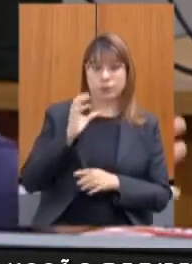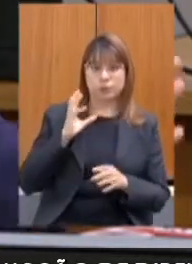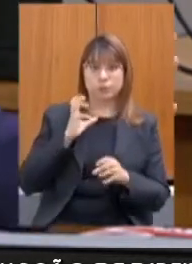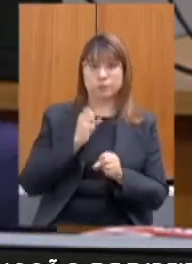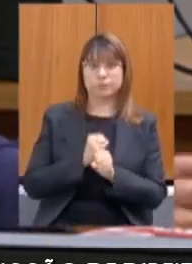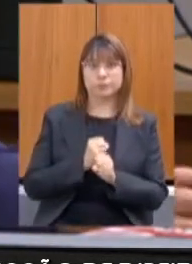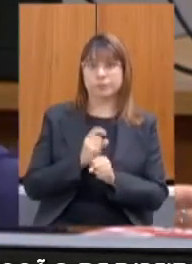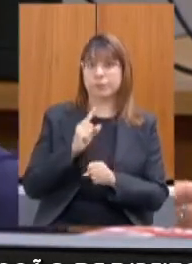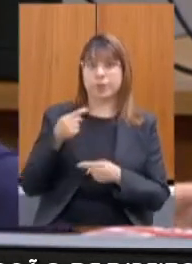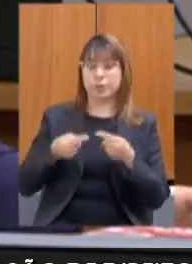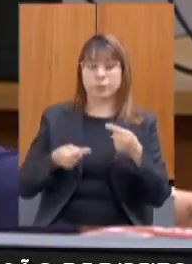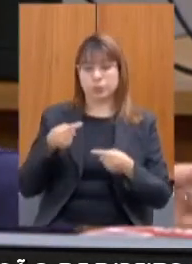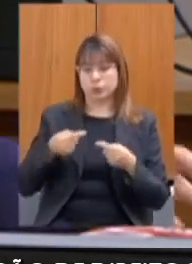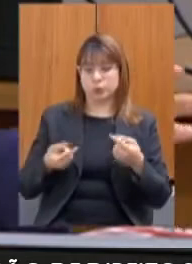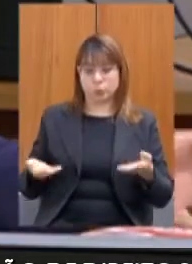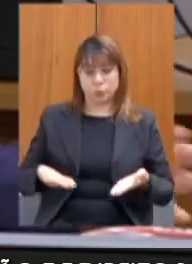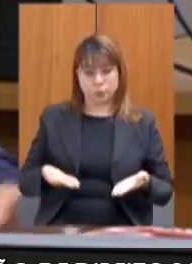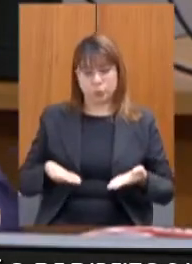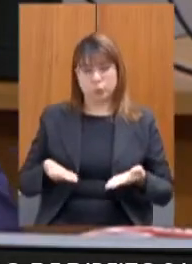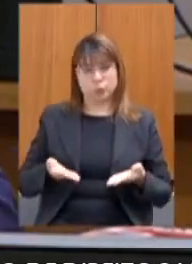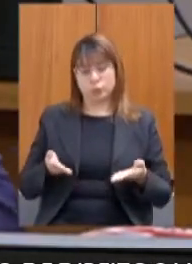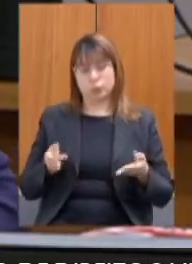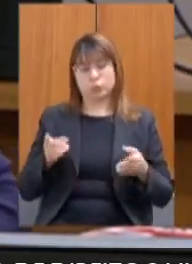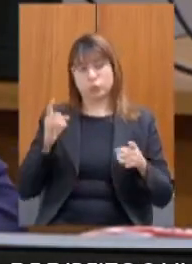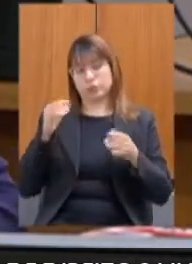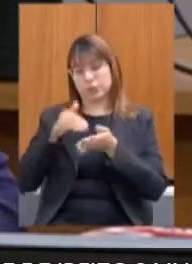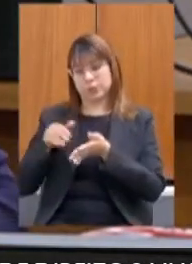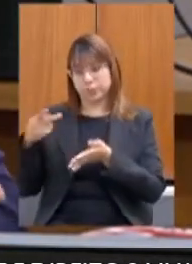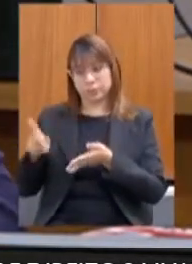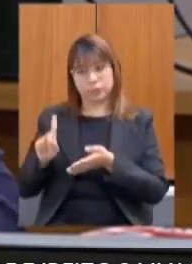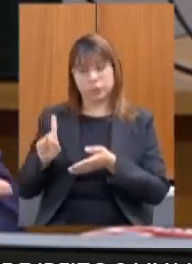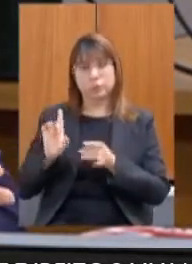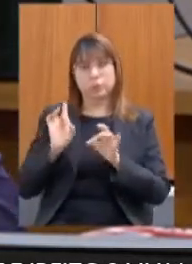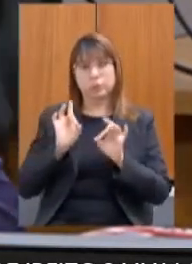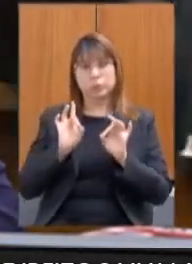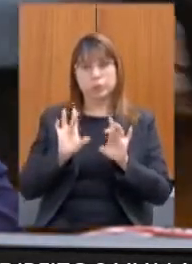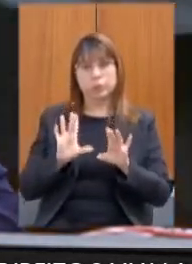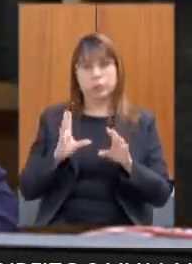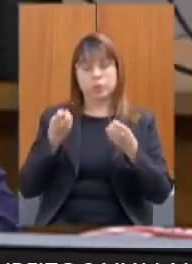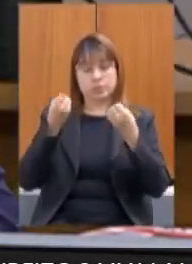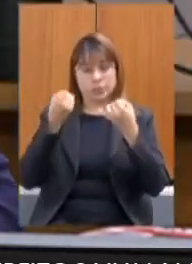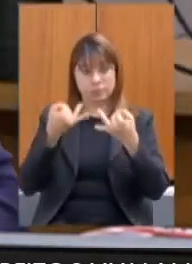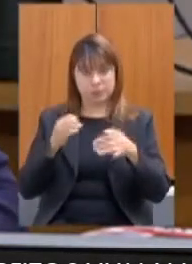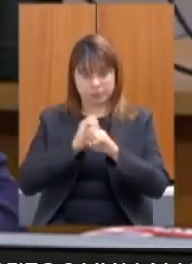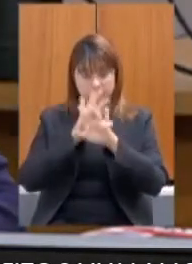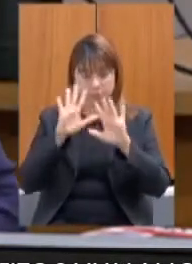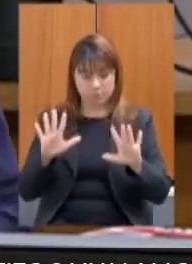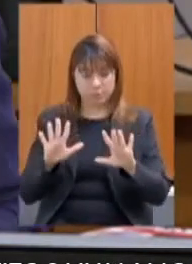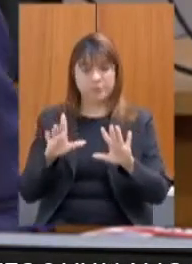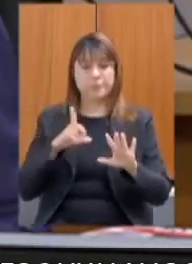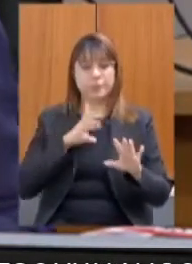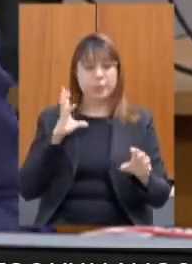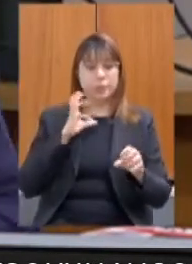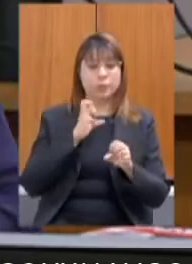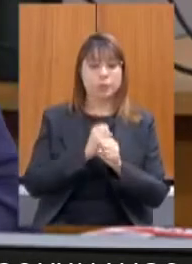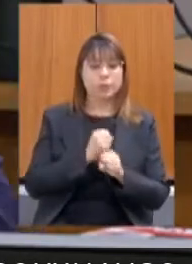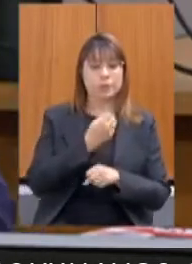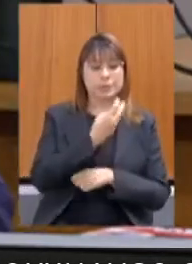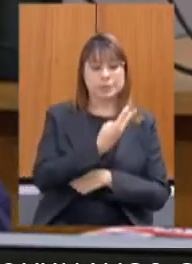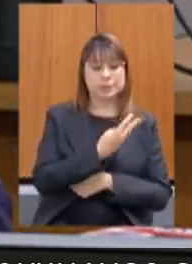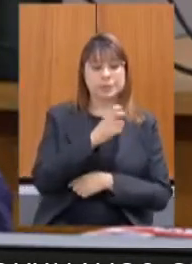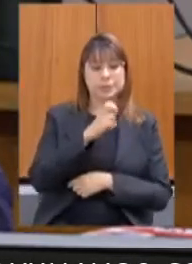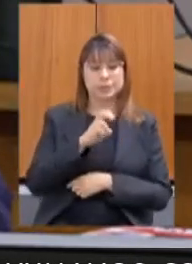é um debate dessa audiência nem dessa secretaria mas só para trazer todas as informações há um saldo hoje então de